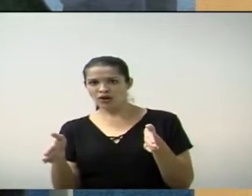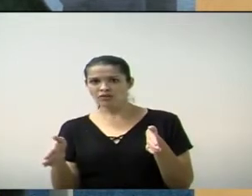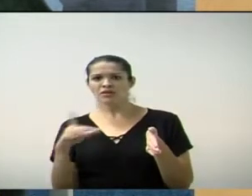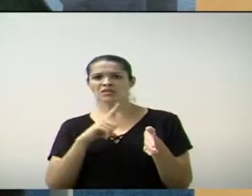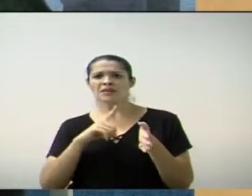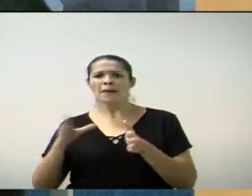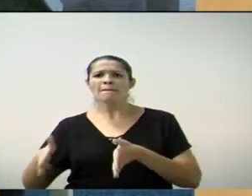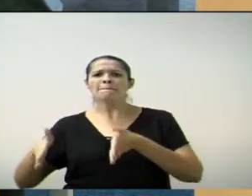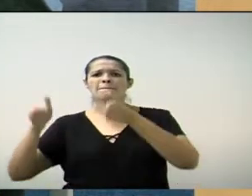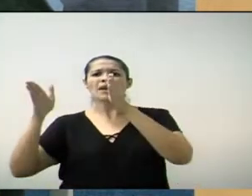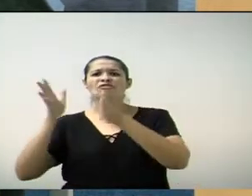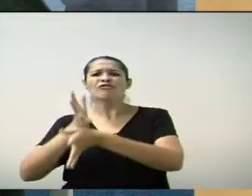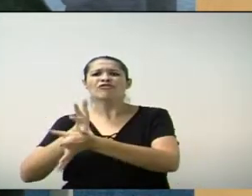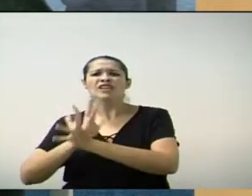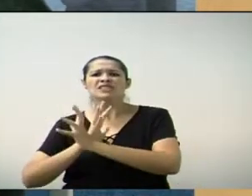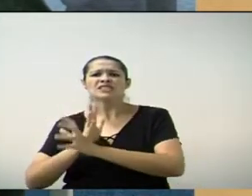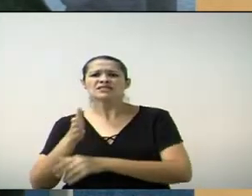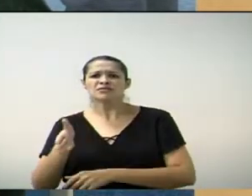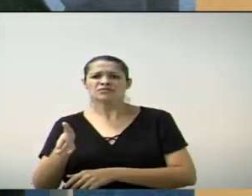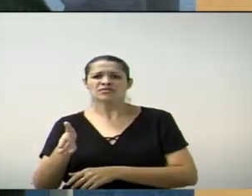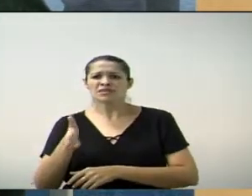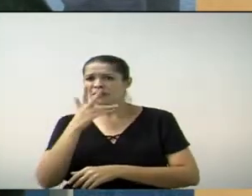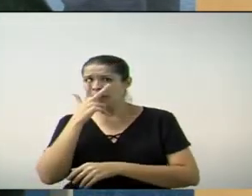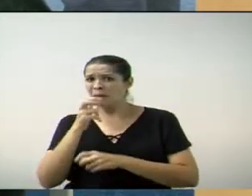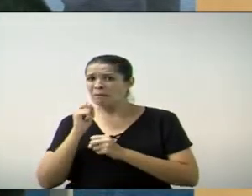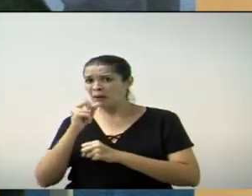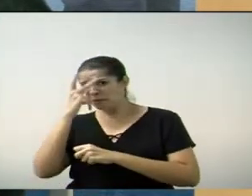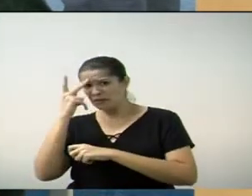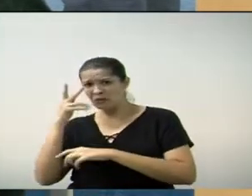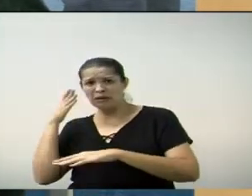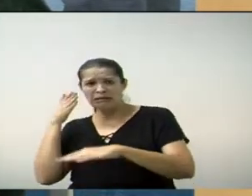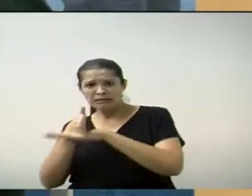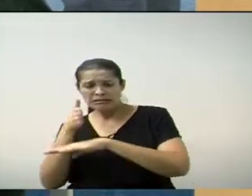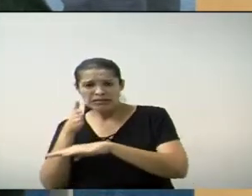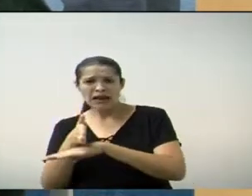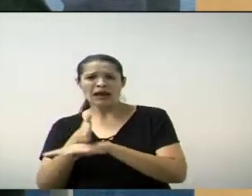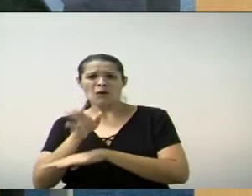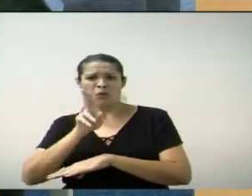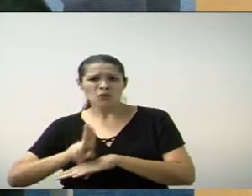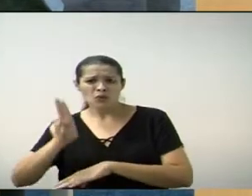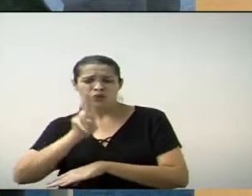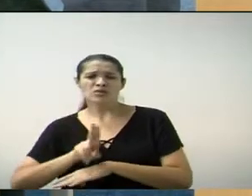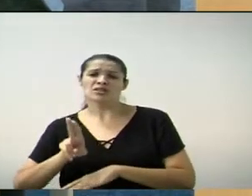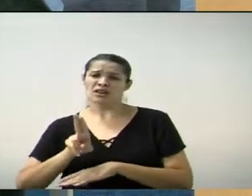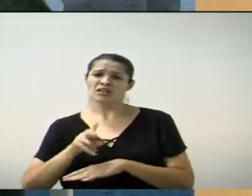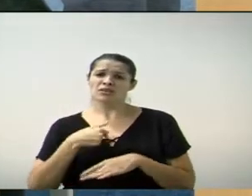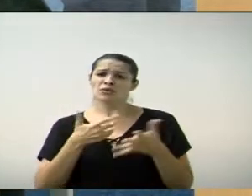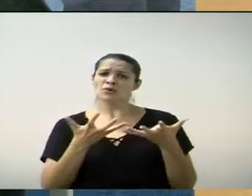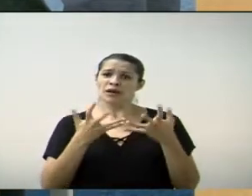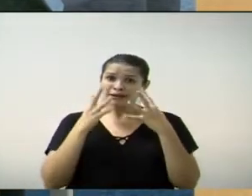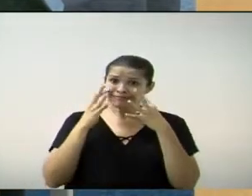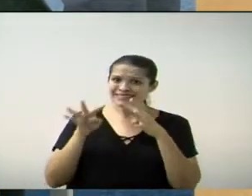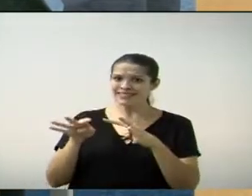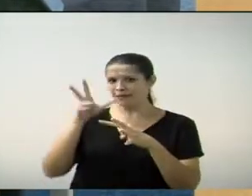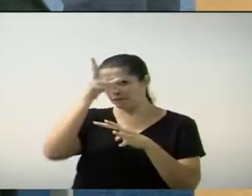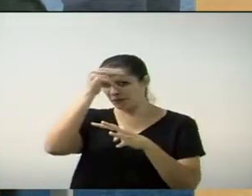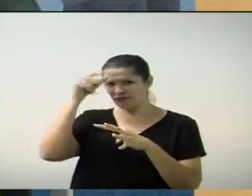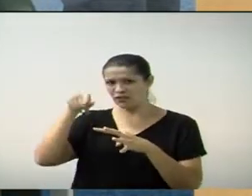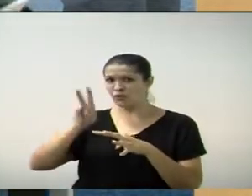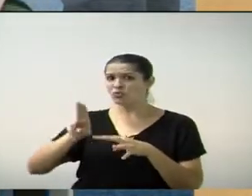mais. E aí reforço aí, peço ajuda nesse sentido em nome do Executivo também para o senhor.